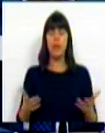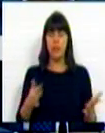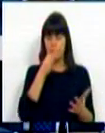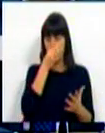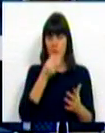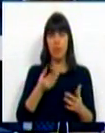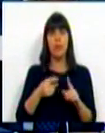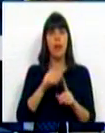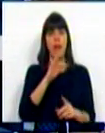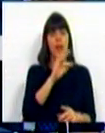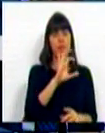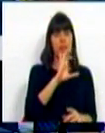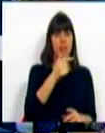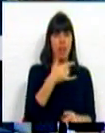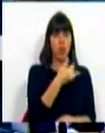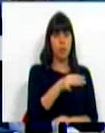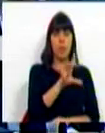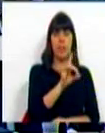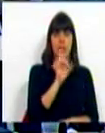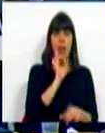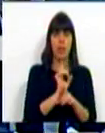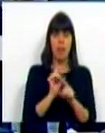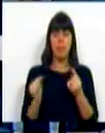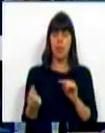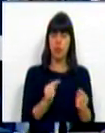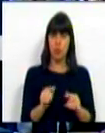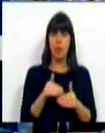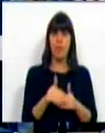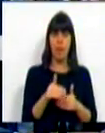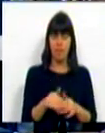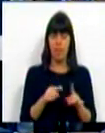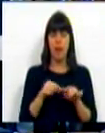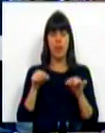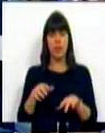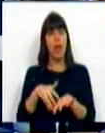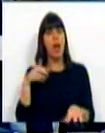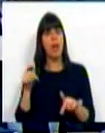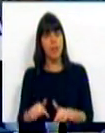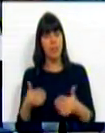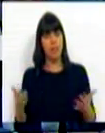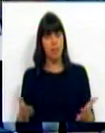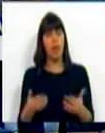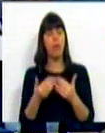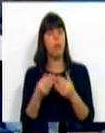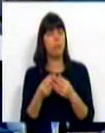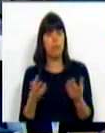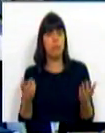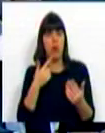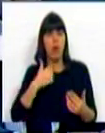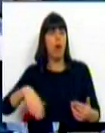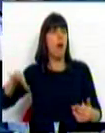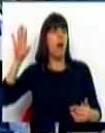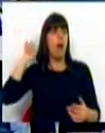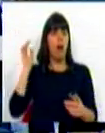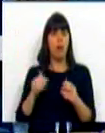da FCT para 2016, que está para discussão em sede desta Assembleia, ultrapassa, desde há muitos